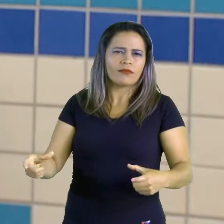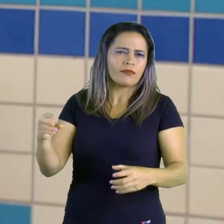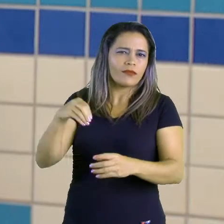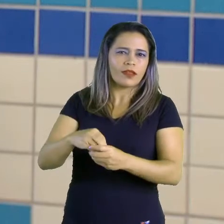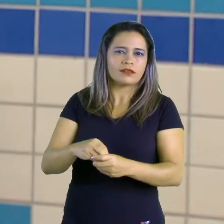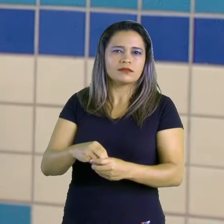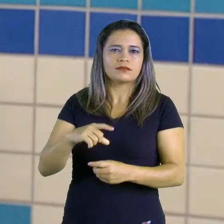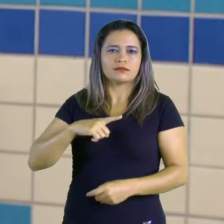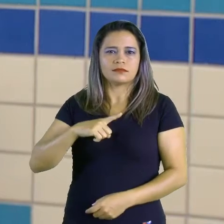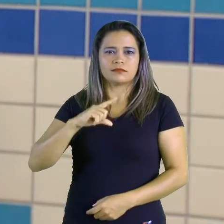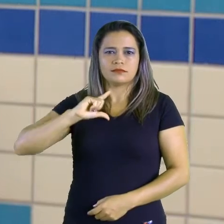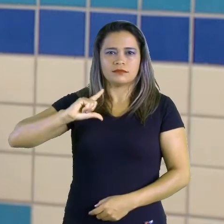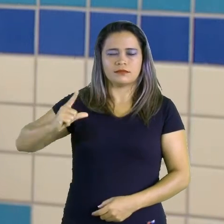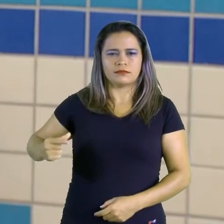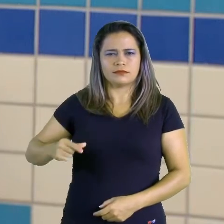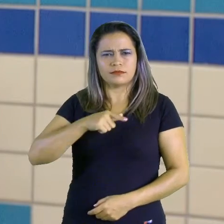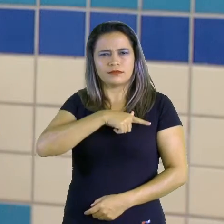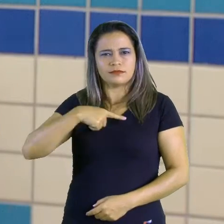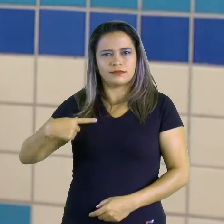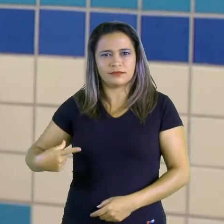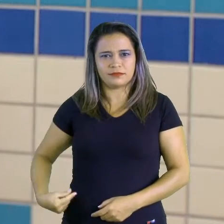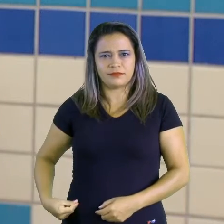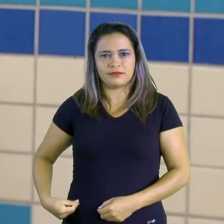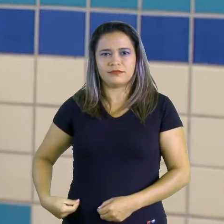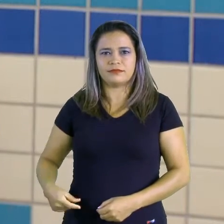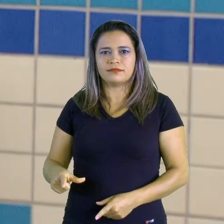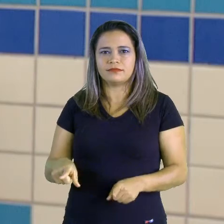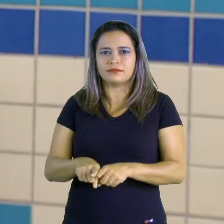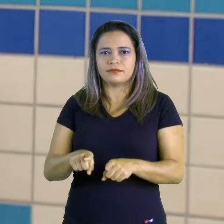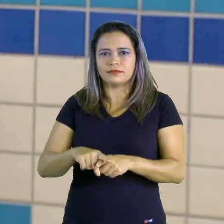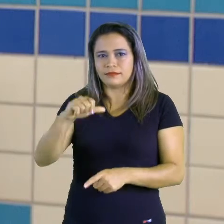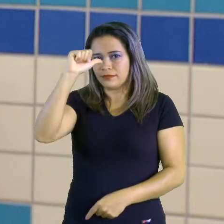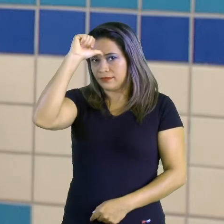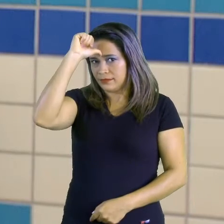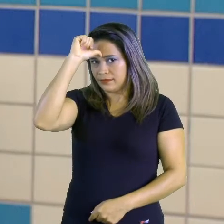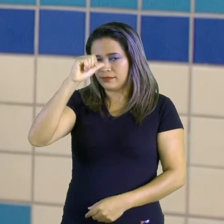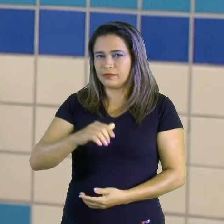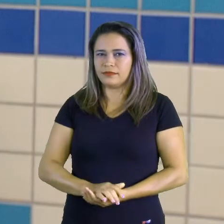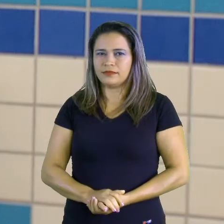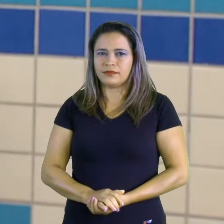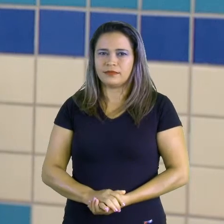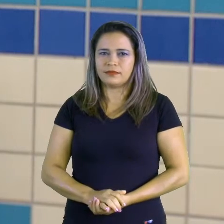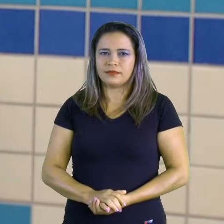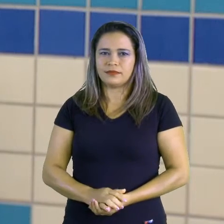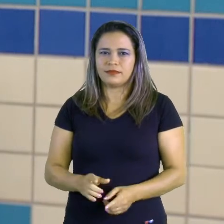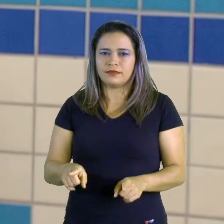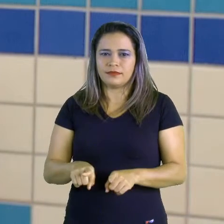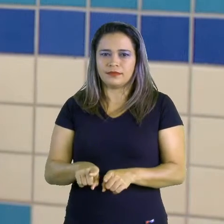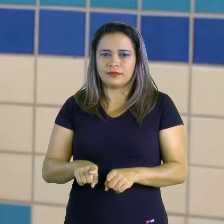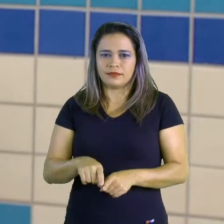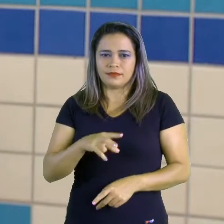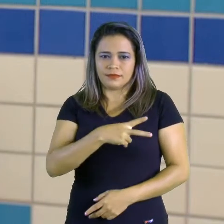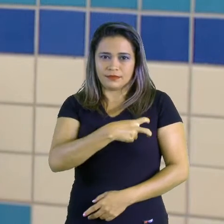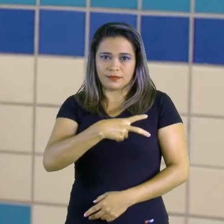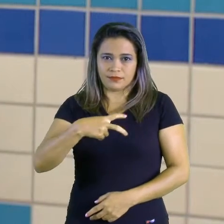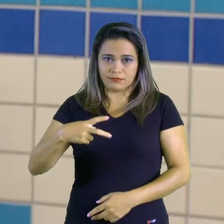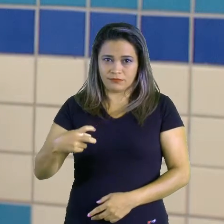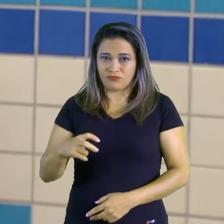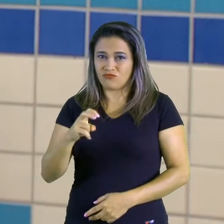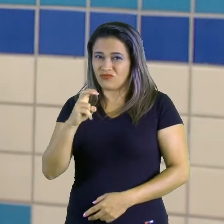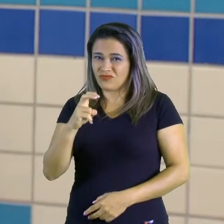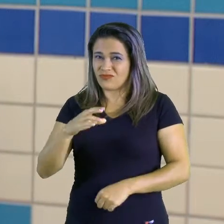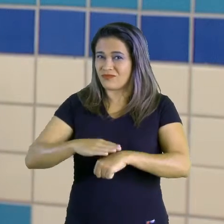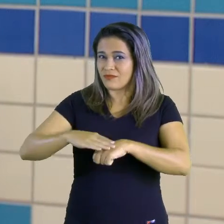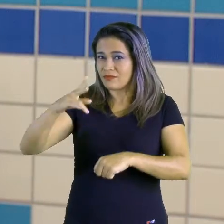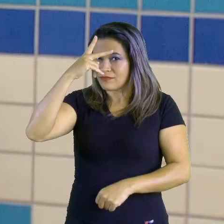China e a Índia, além de ainda ter a Indonésia, entre os cinco mais populosos do mundo. Ainda possui